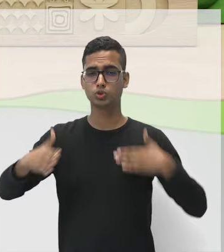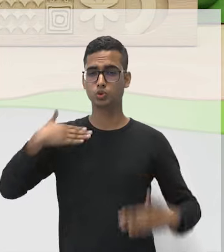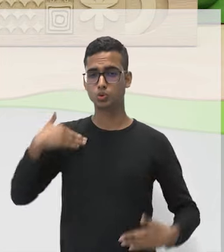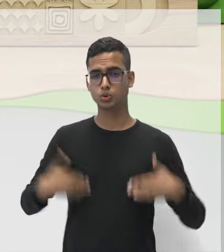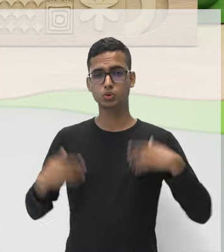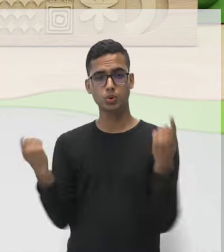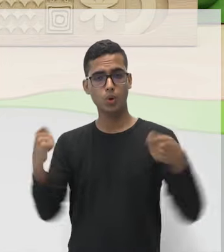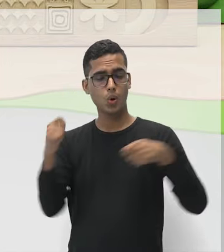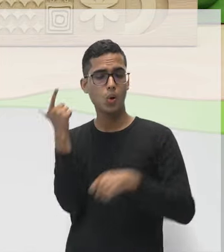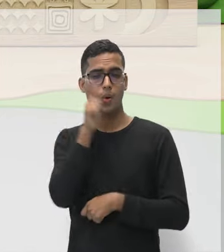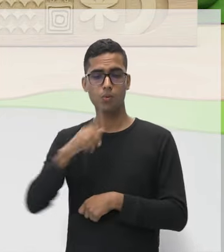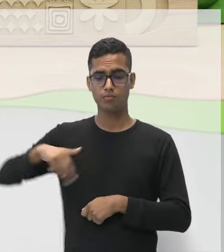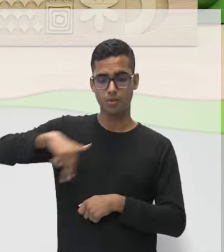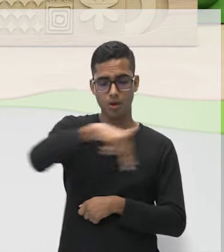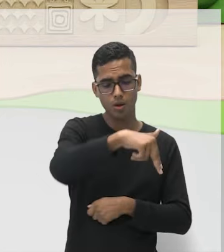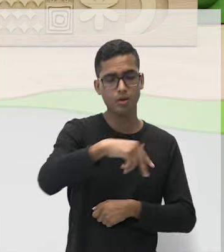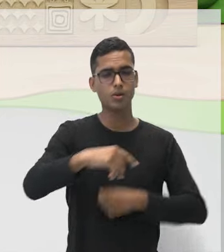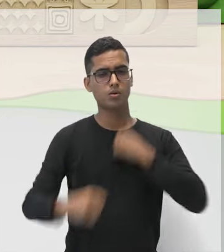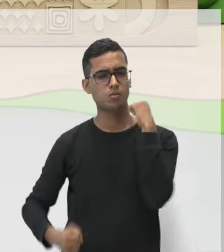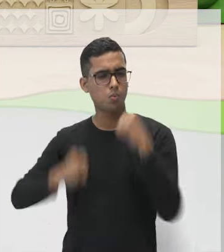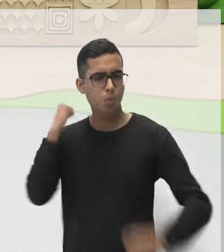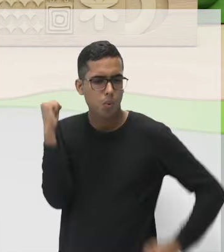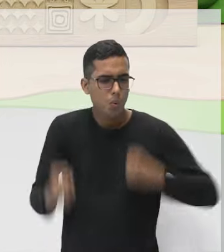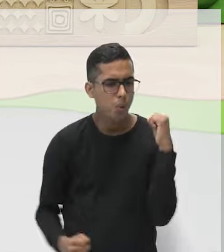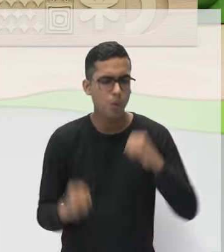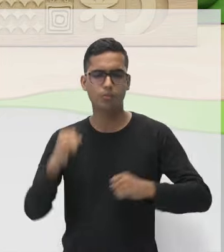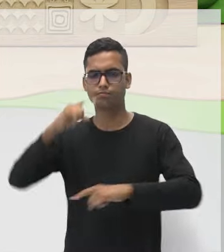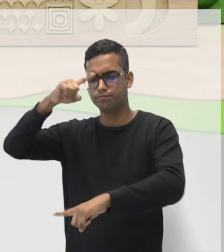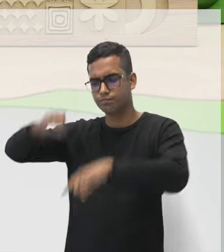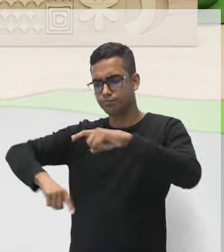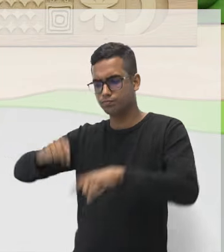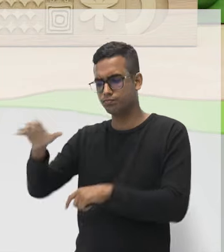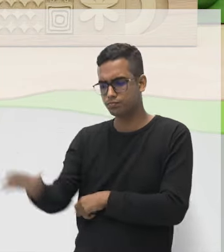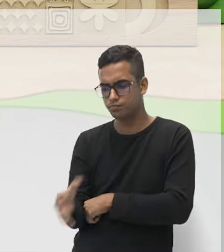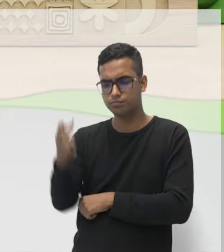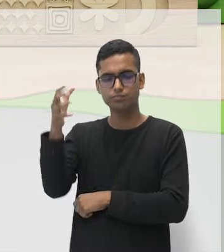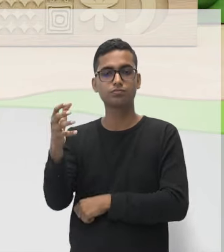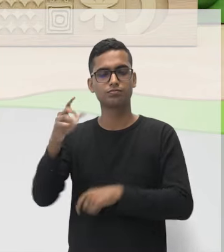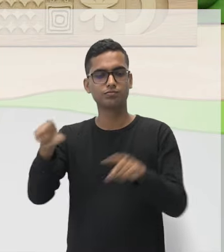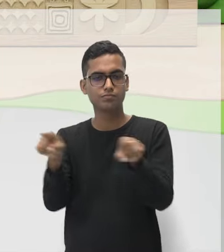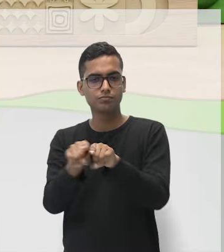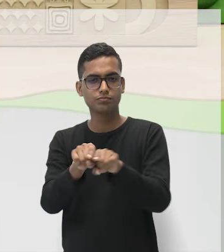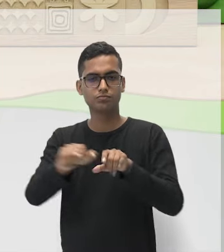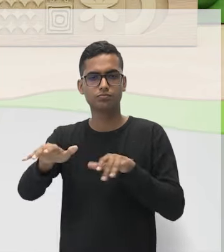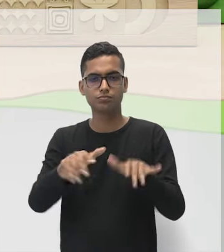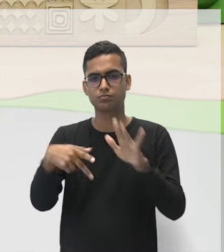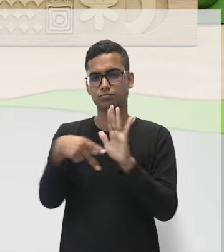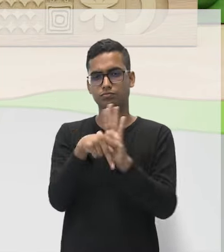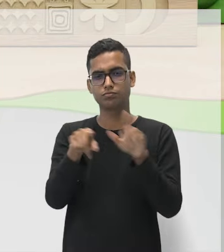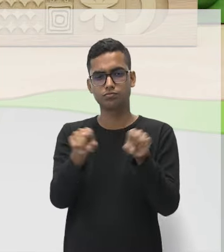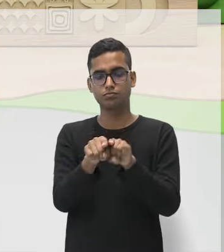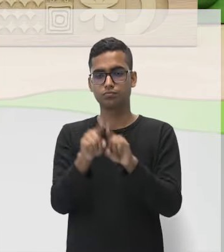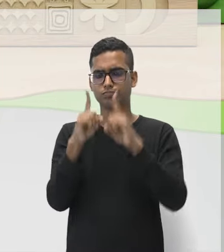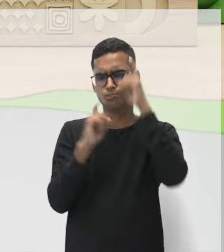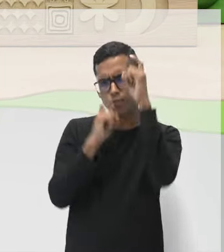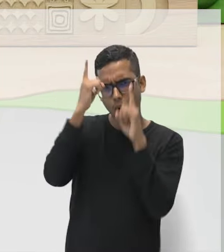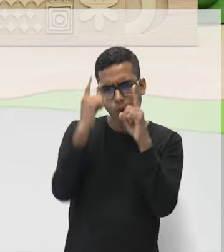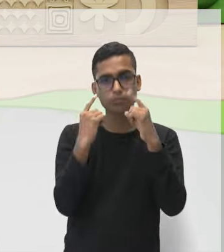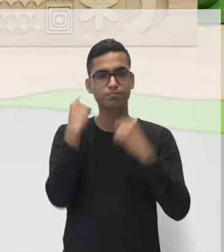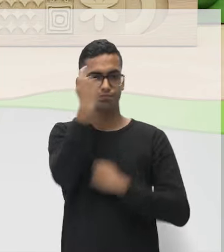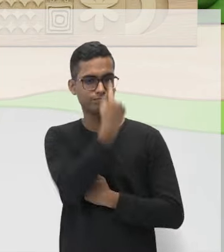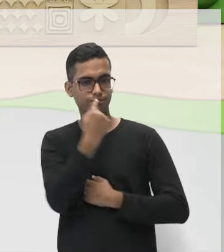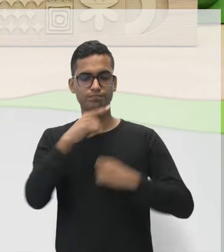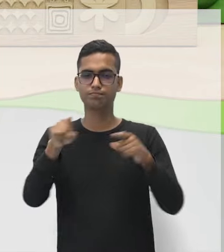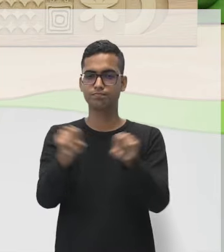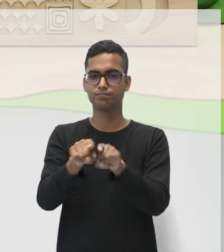caminhar, correr, segurar objetos e realizar movimentos faciais. Porém, quando nós olhamos